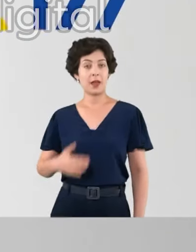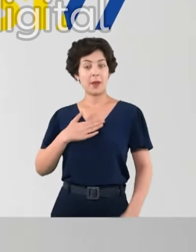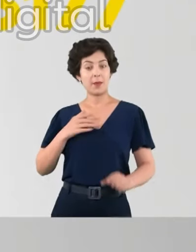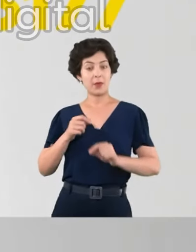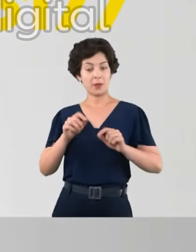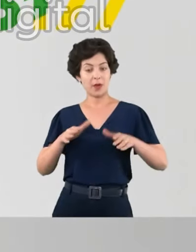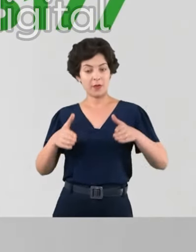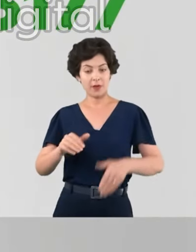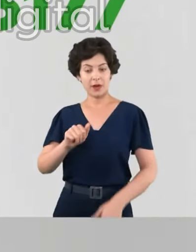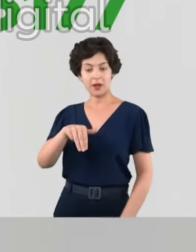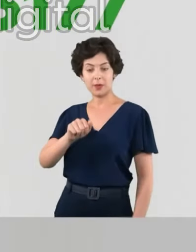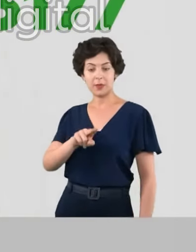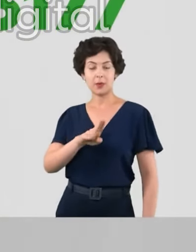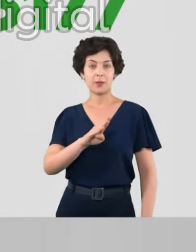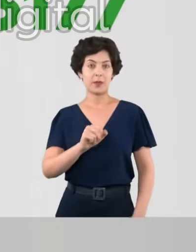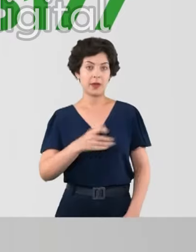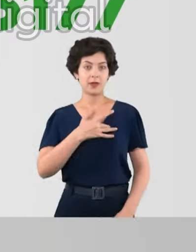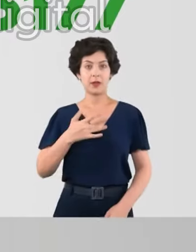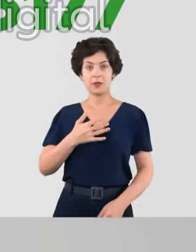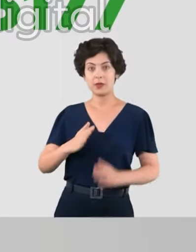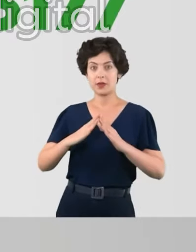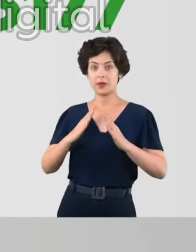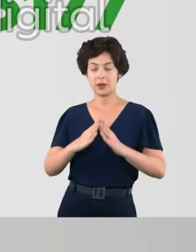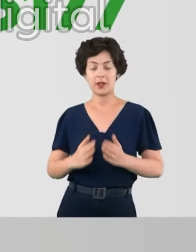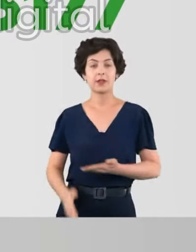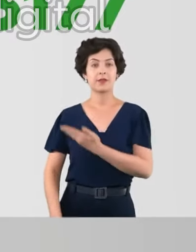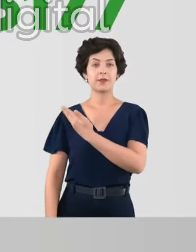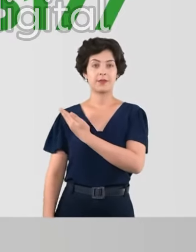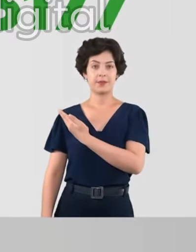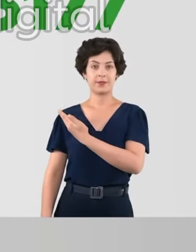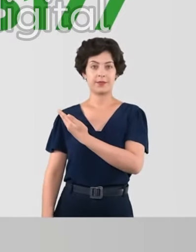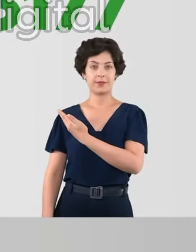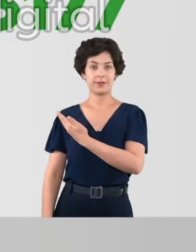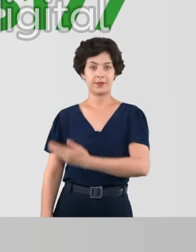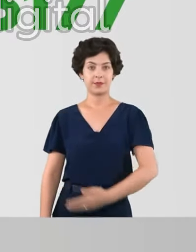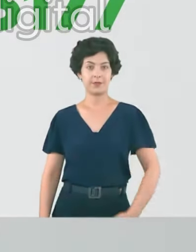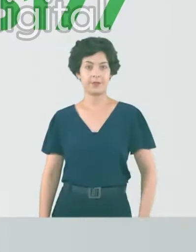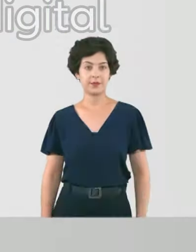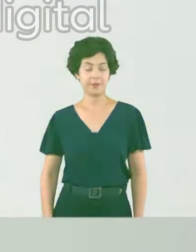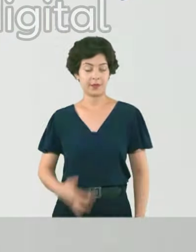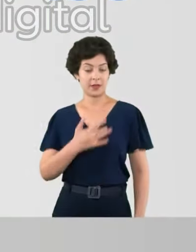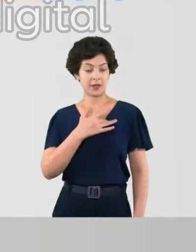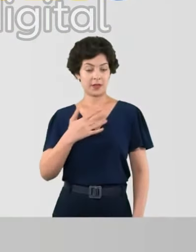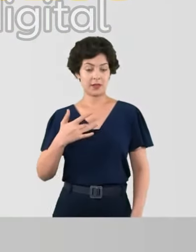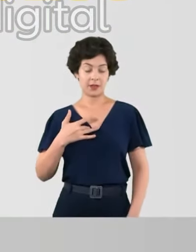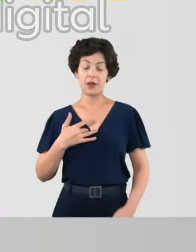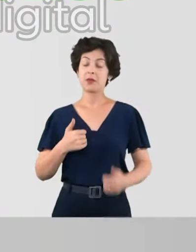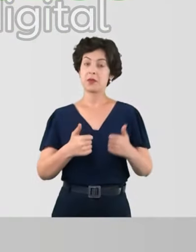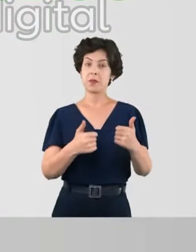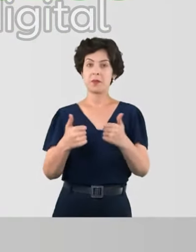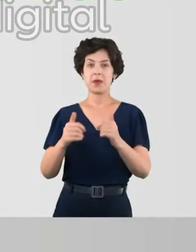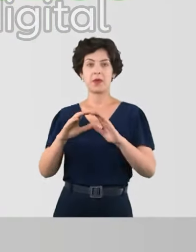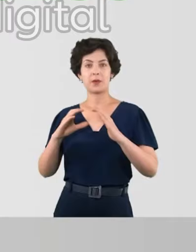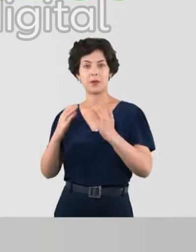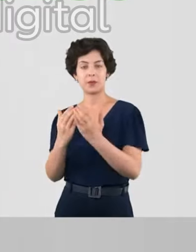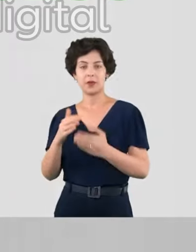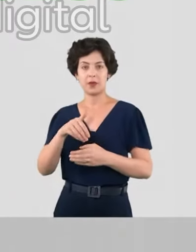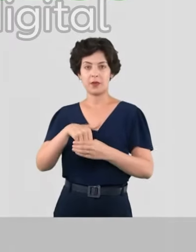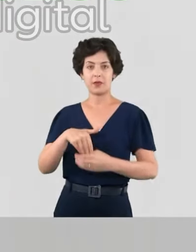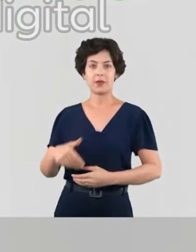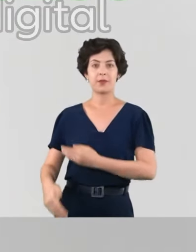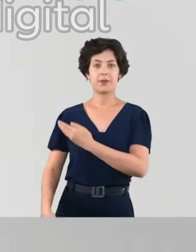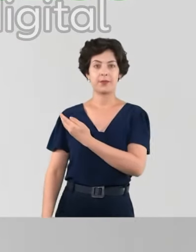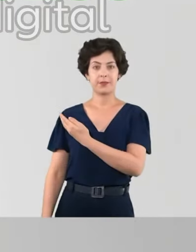Minha plataforma são as amas, UBS e emete em casa. Denise Alves, 25-177. Saúde é o bem-estar da comunidade.